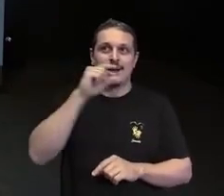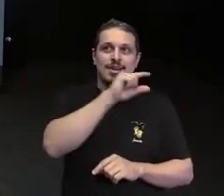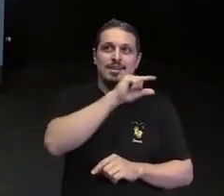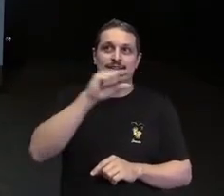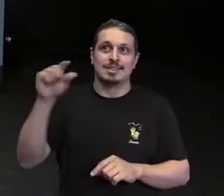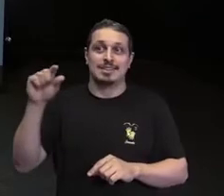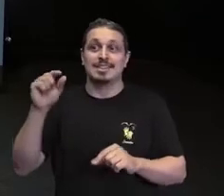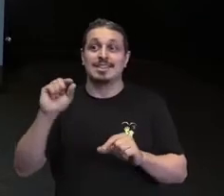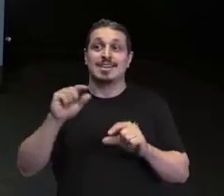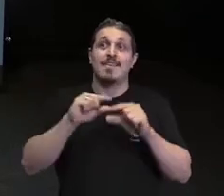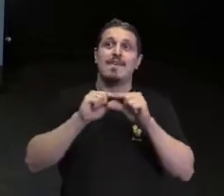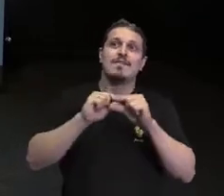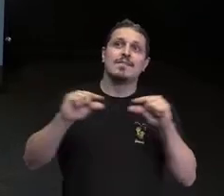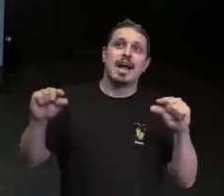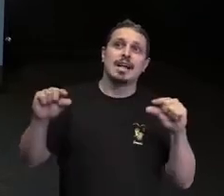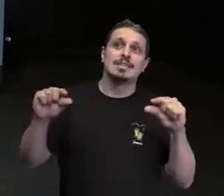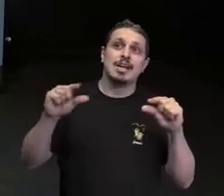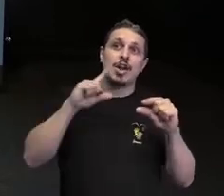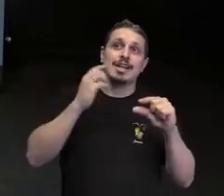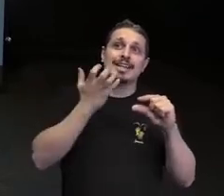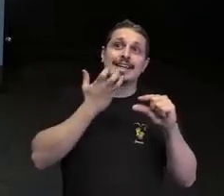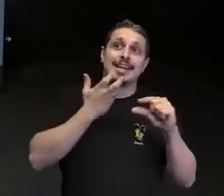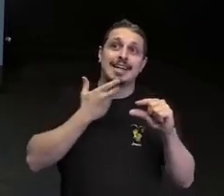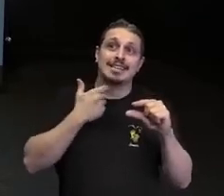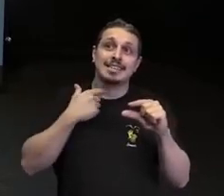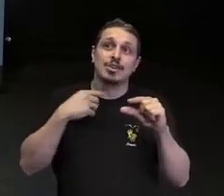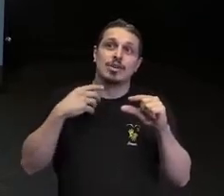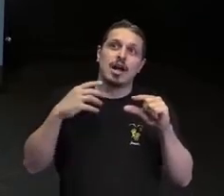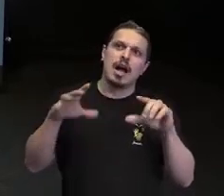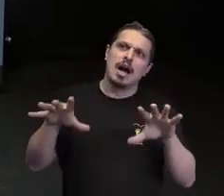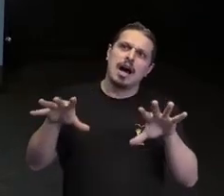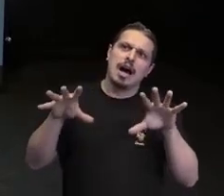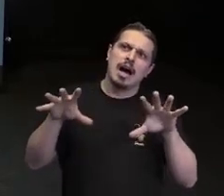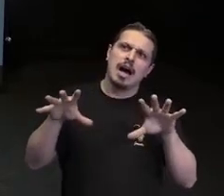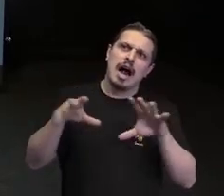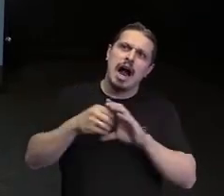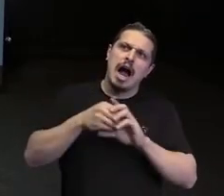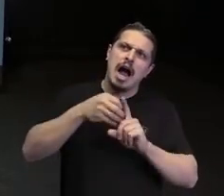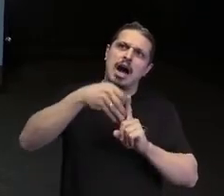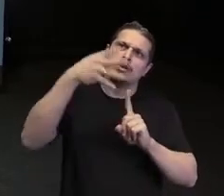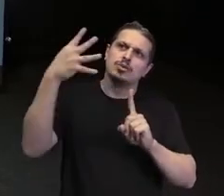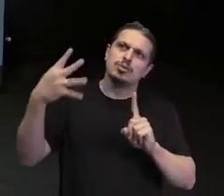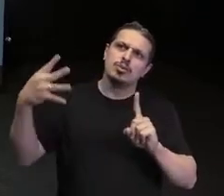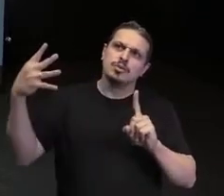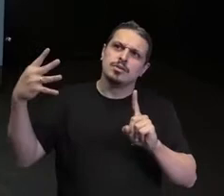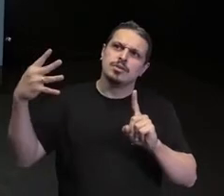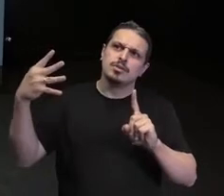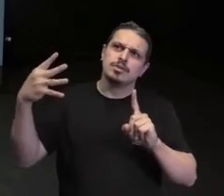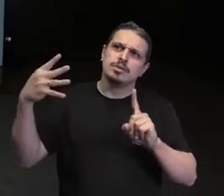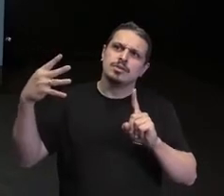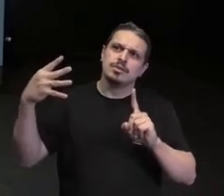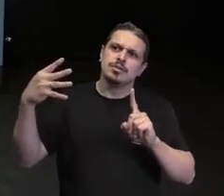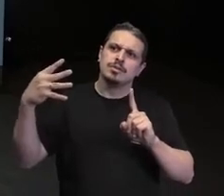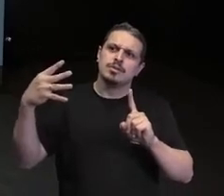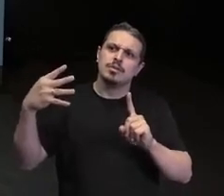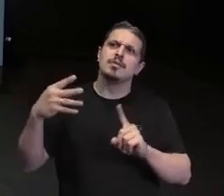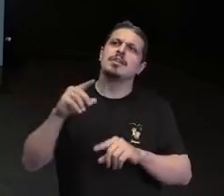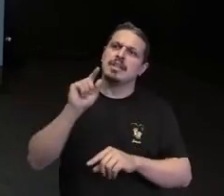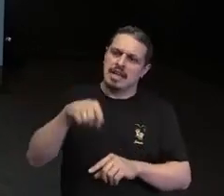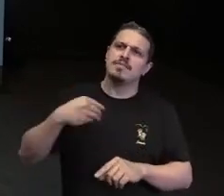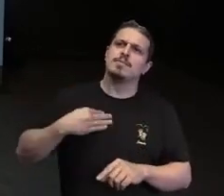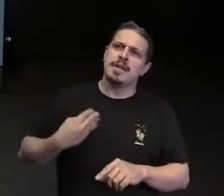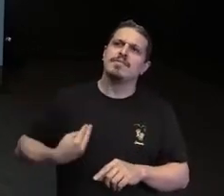frase, a criança e o adolescente LGBT existem. E entre parênteses, a palavra solidão e a palavra